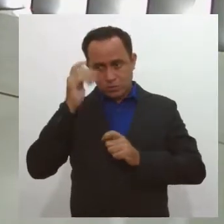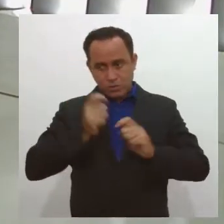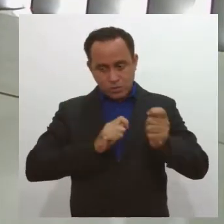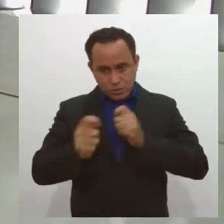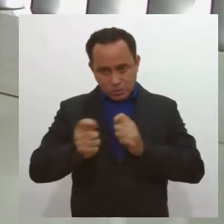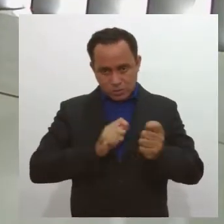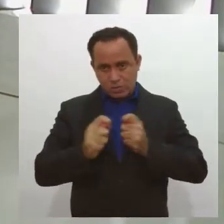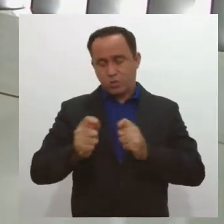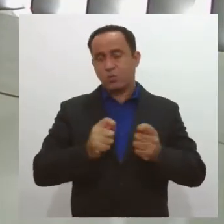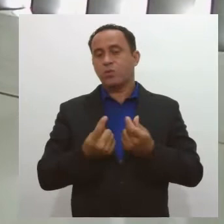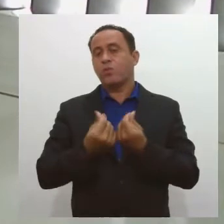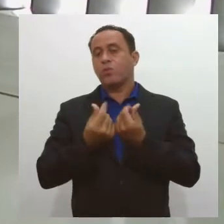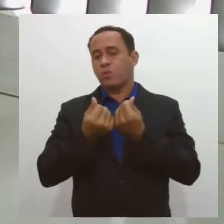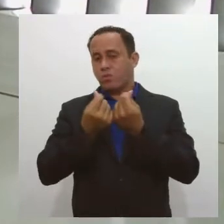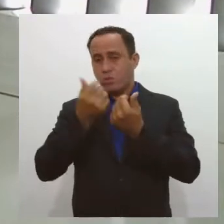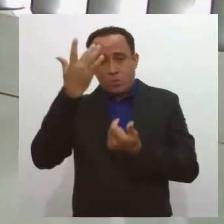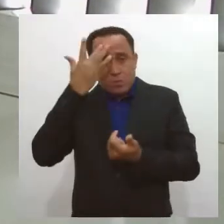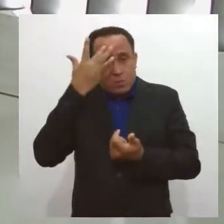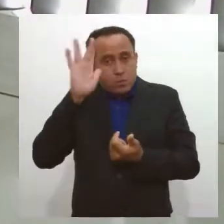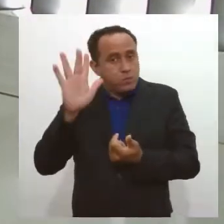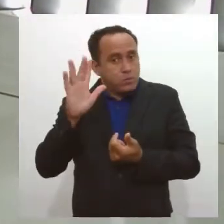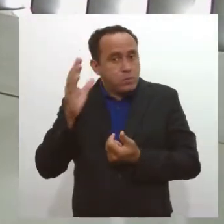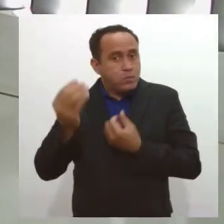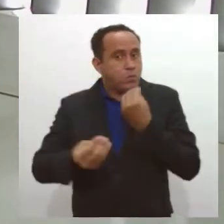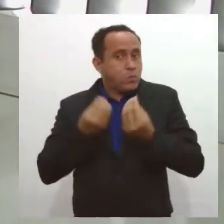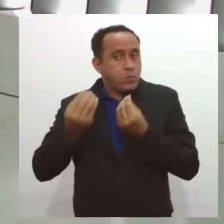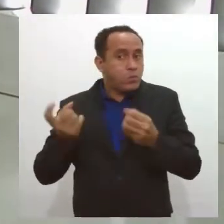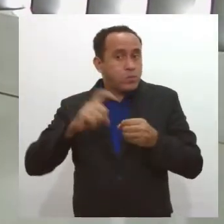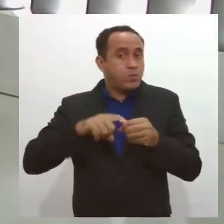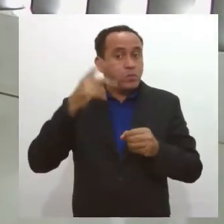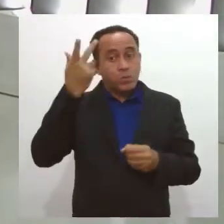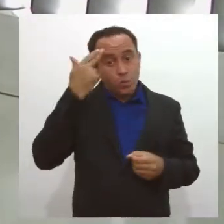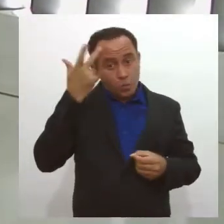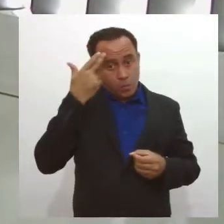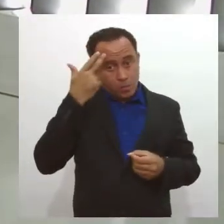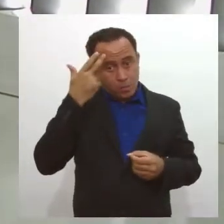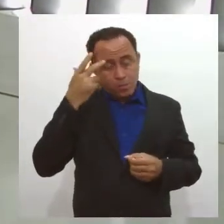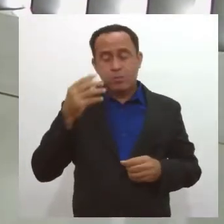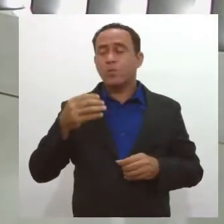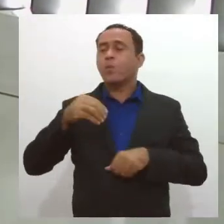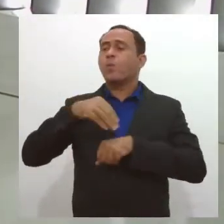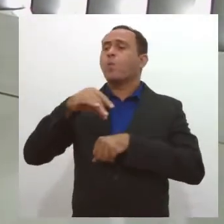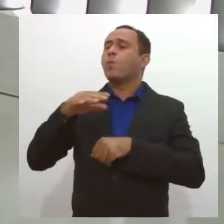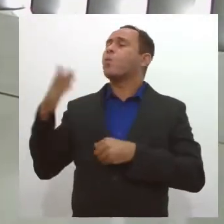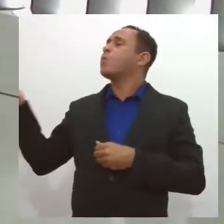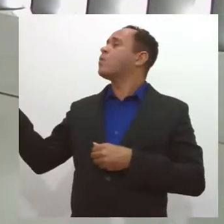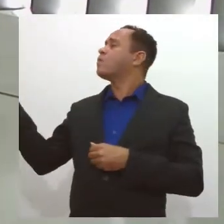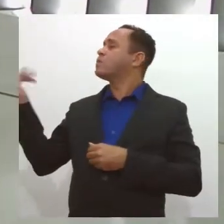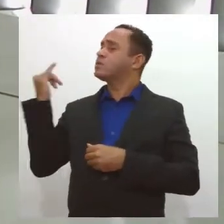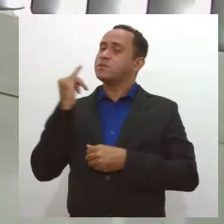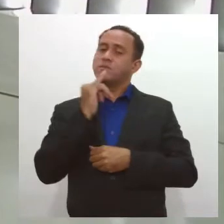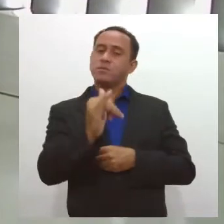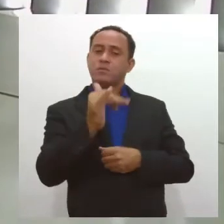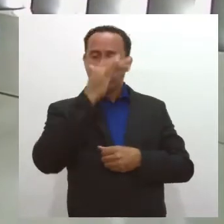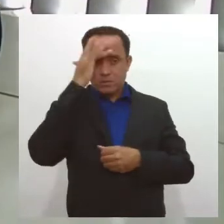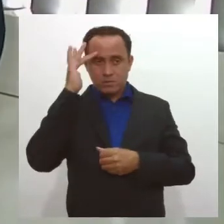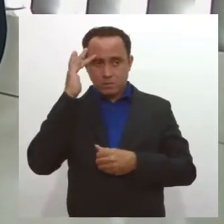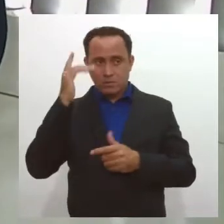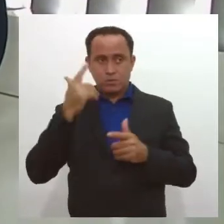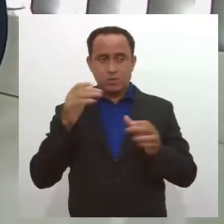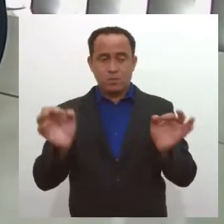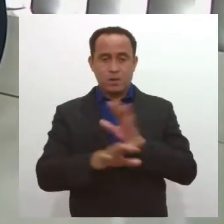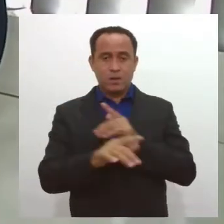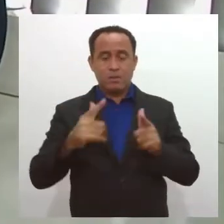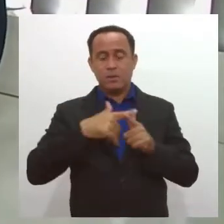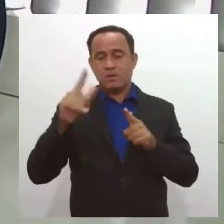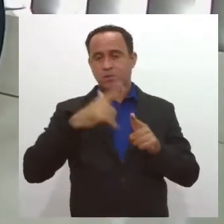situação financeira, porque a gente não sabe quando a gente vai voltar à normalidade. Então, quais dicas você daria para as pessoas, para elas saírem do sufoco nesse momento? Como